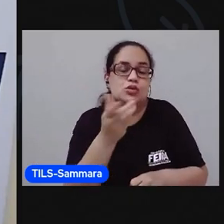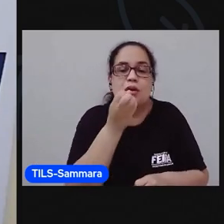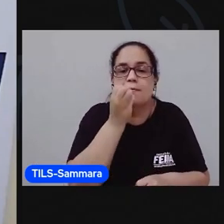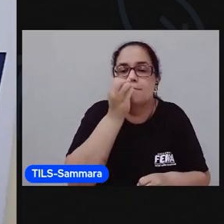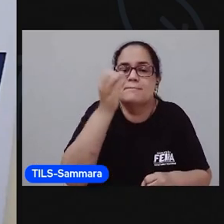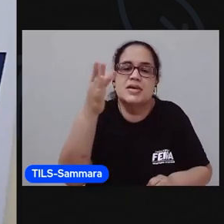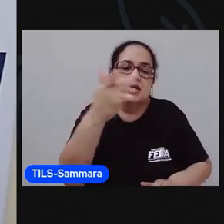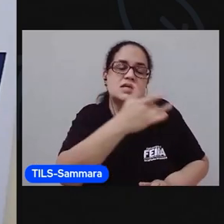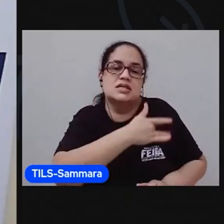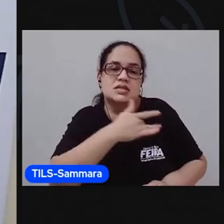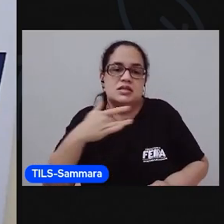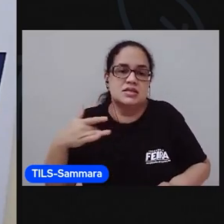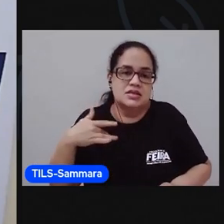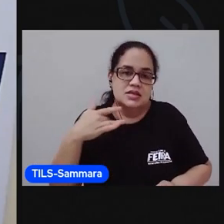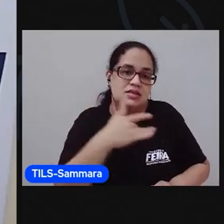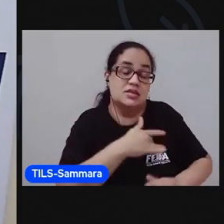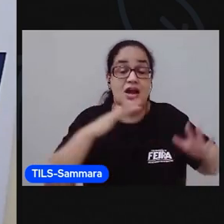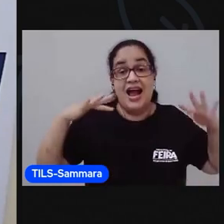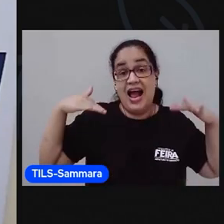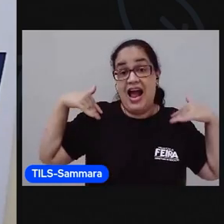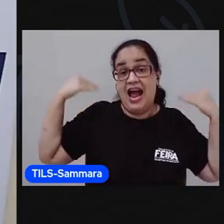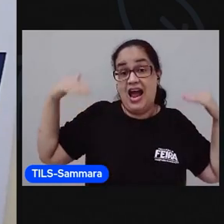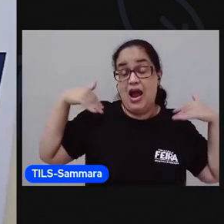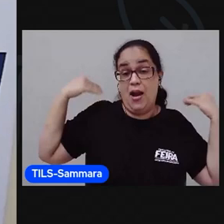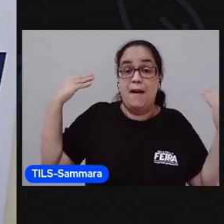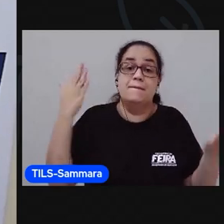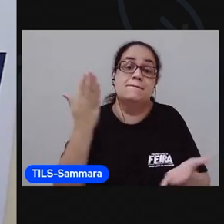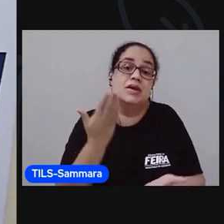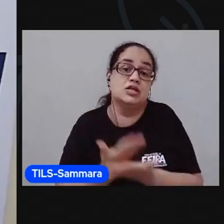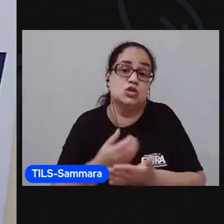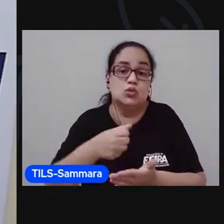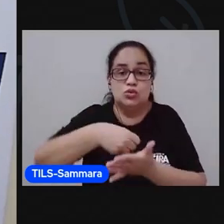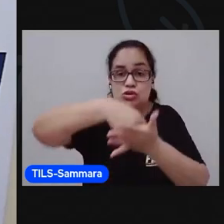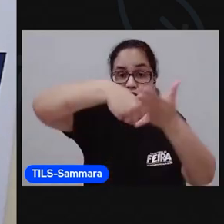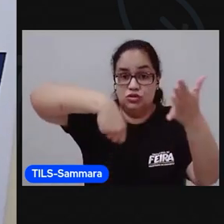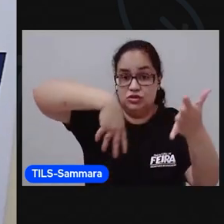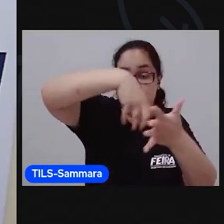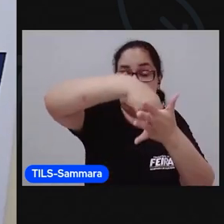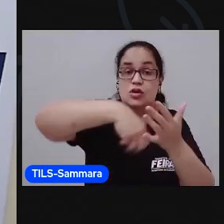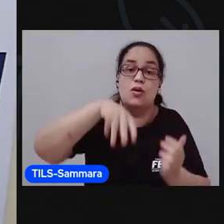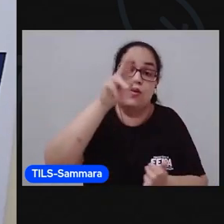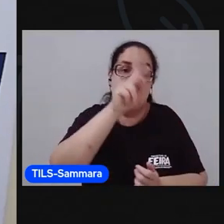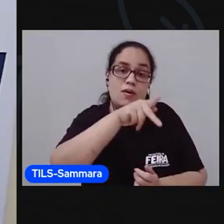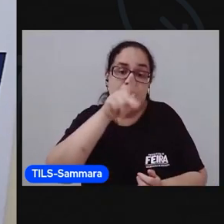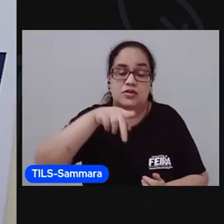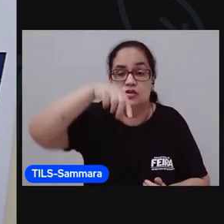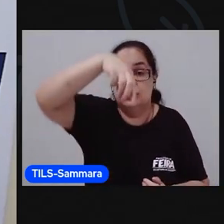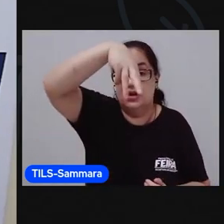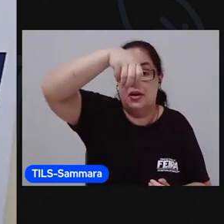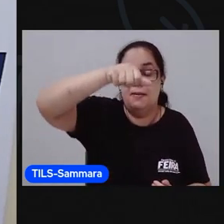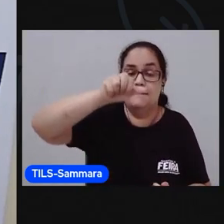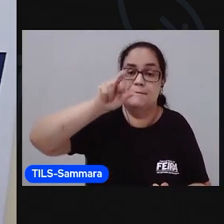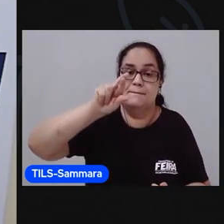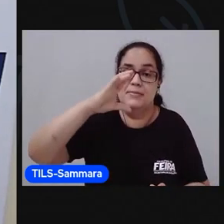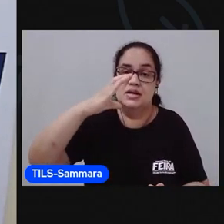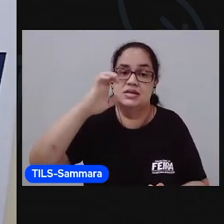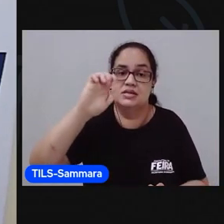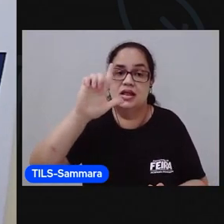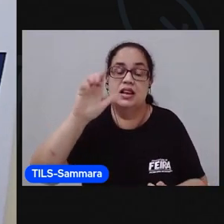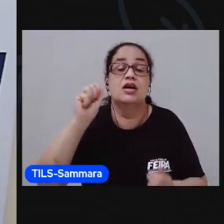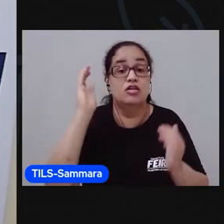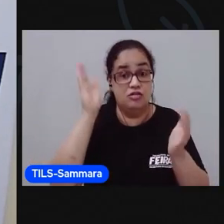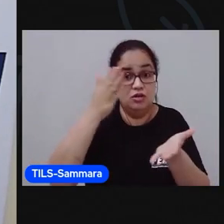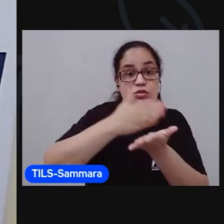saúde e animados para começar mais um dia de atividades aqui com o Pró-Macela. Vamos lá? Começar?